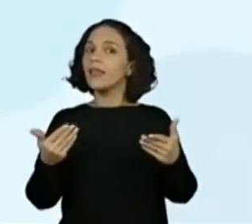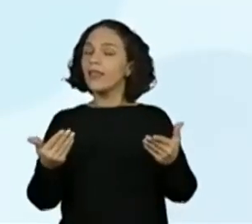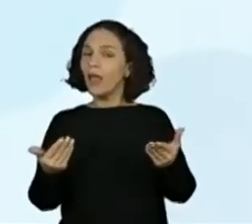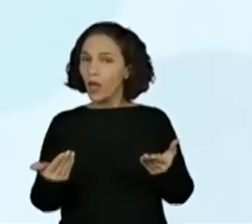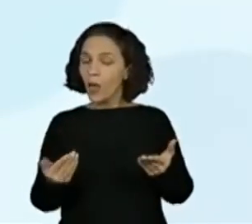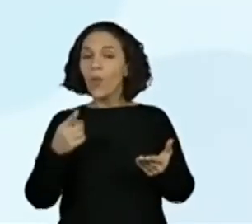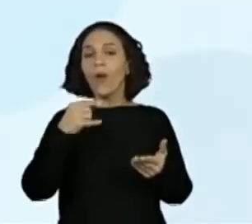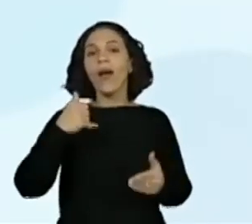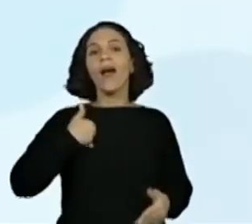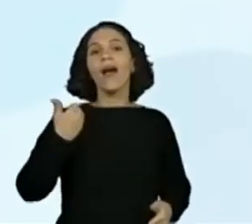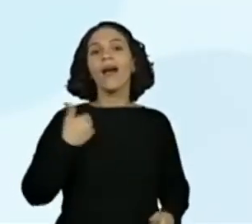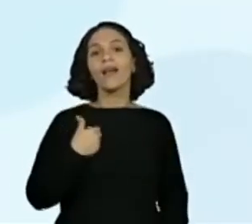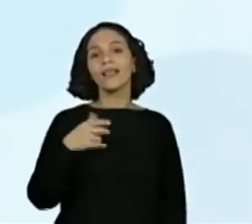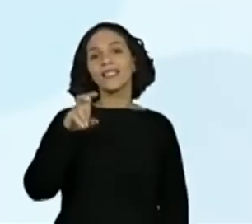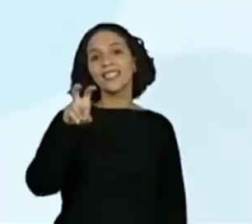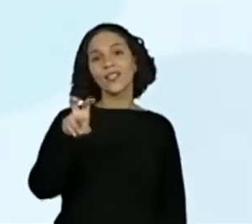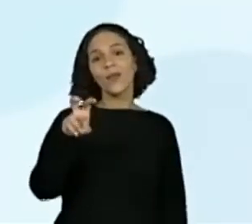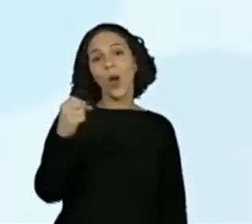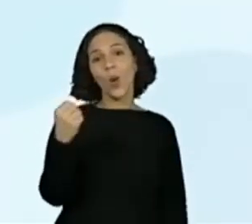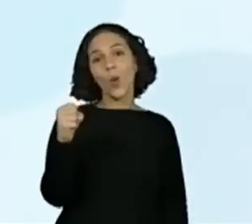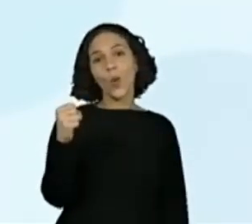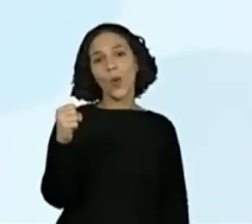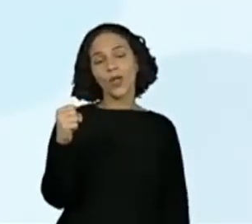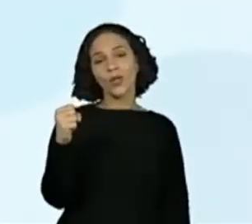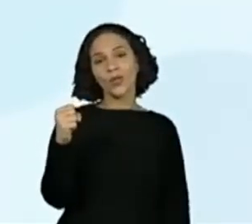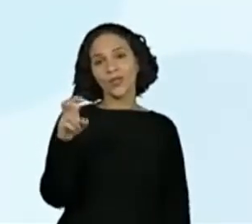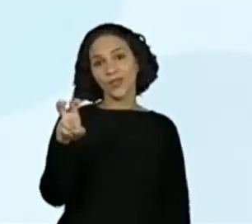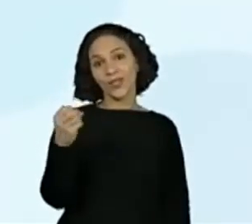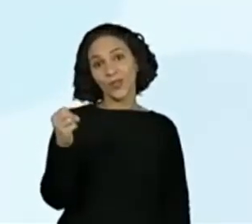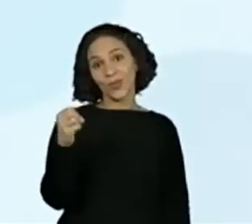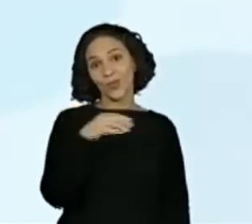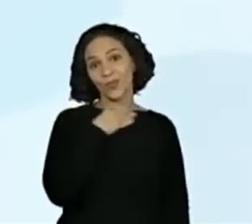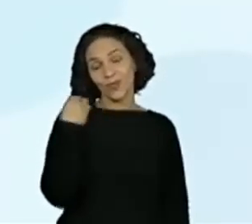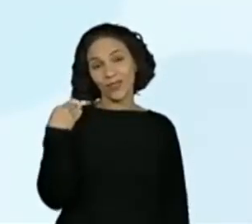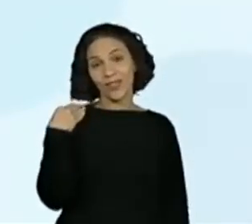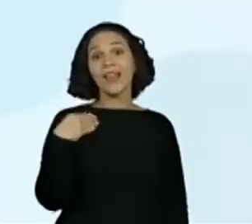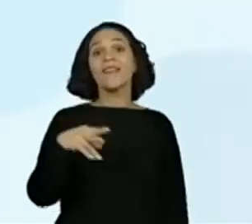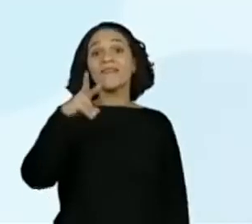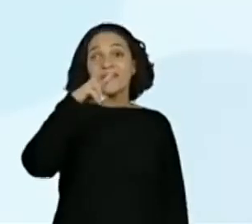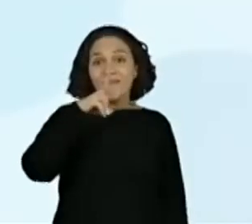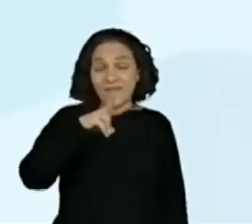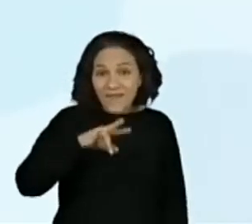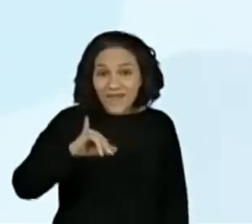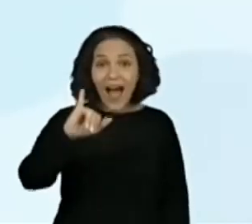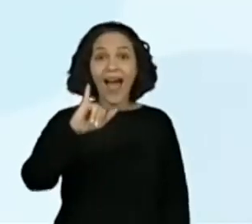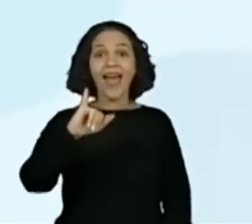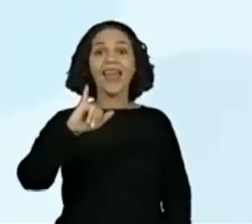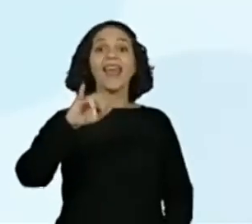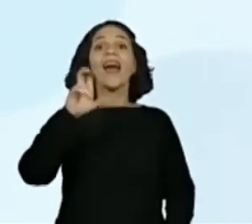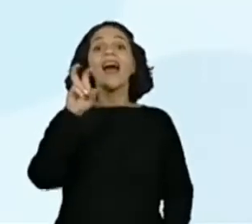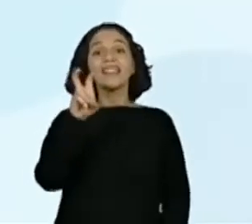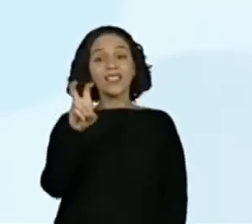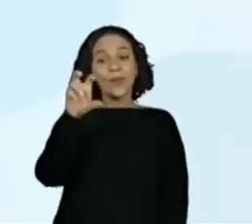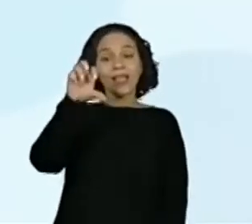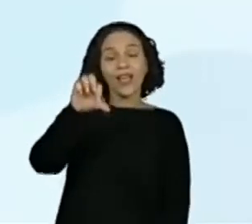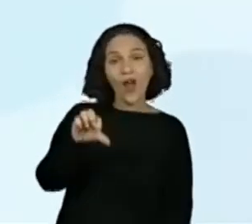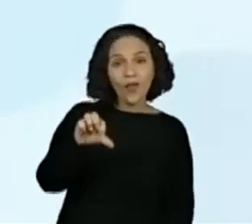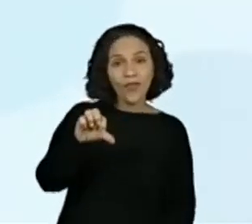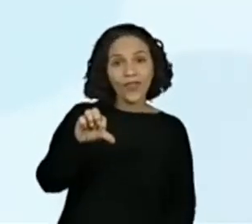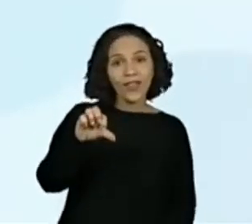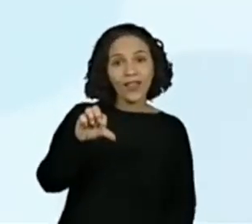ele ainda tinha 58 anos. Ele só iria completar 59 anos